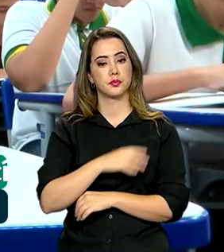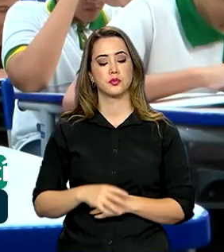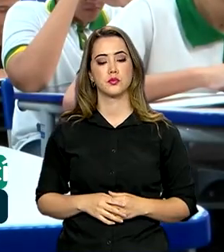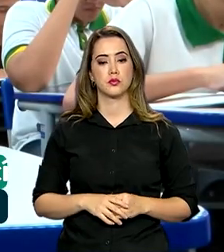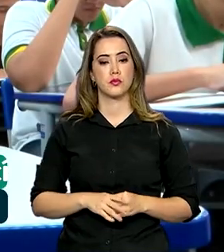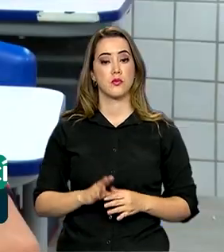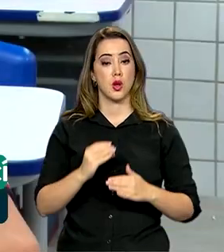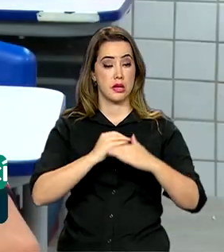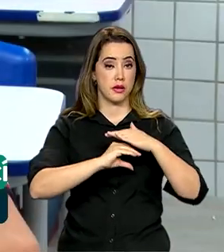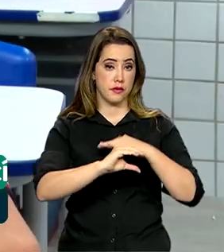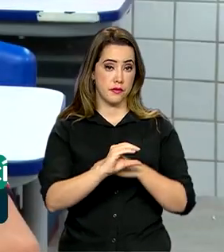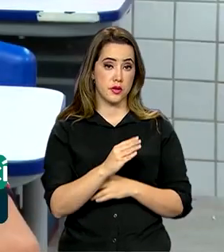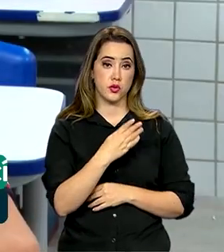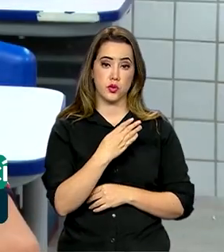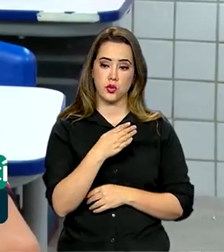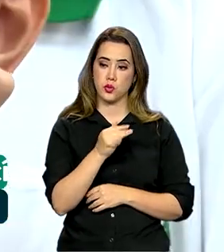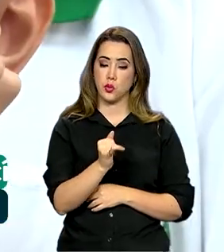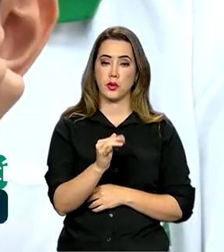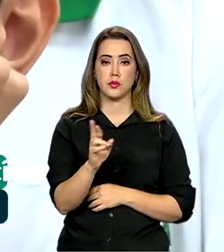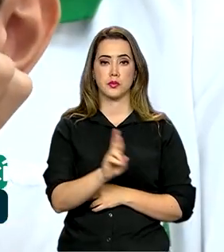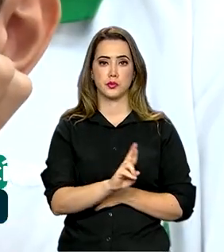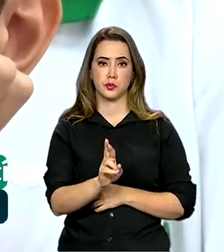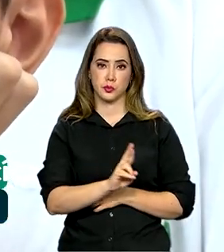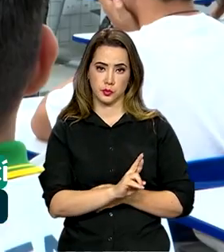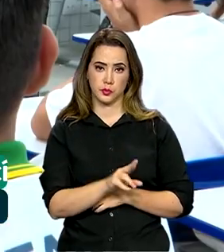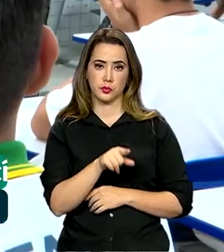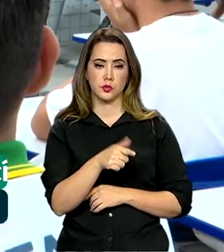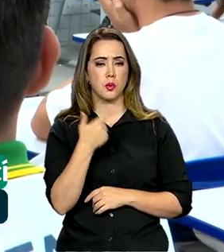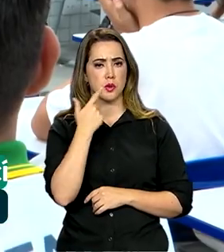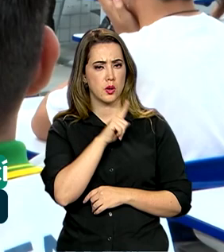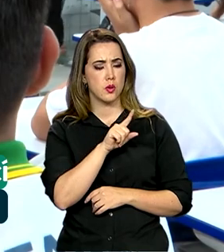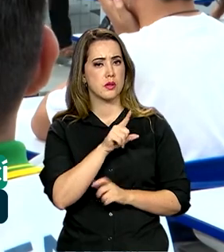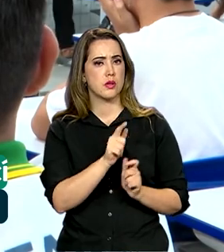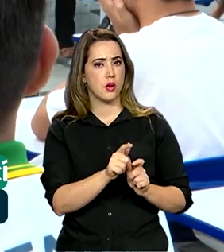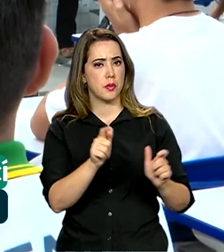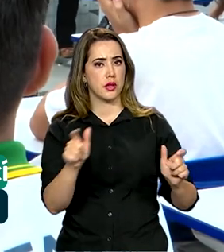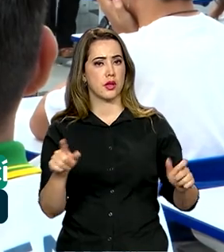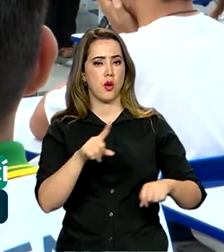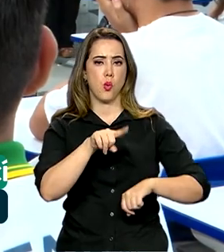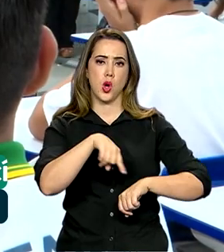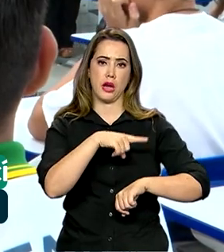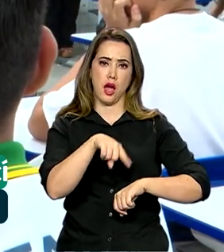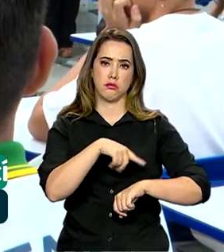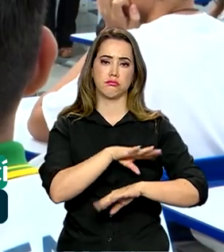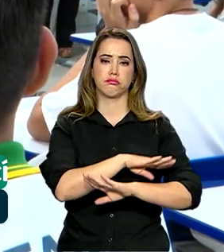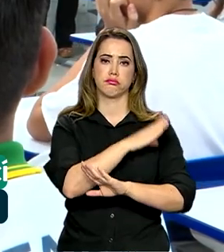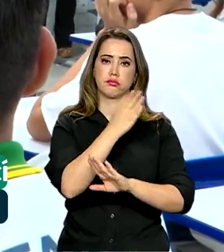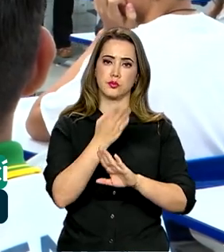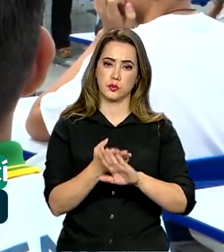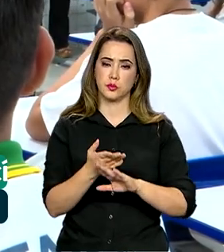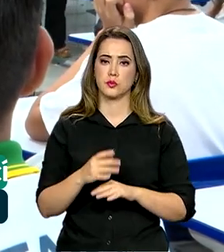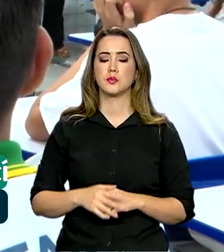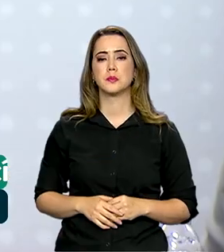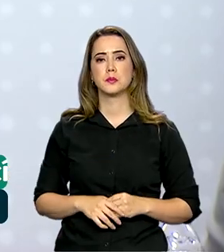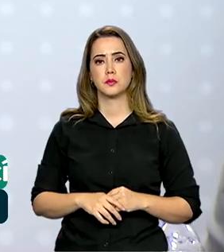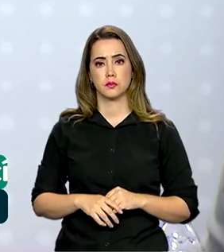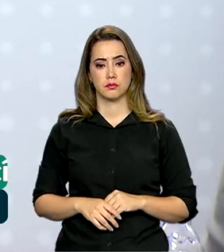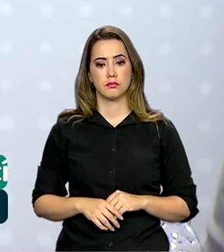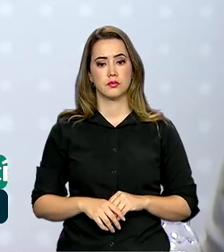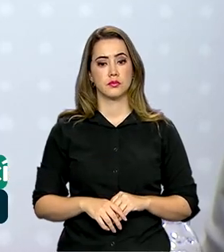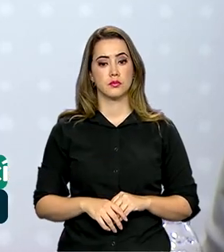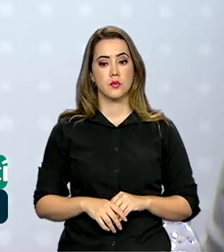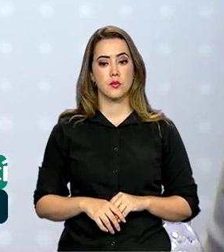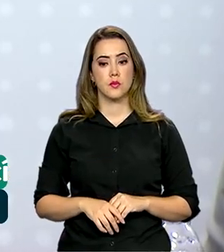Foram investidos 4 bilhões de reais para permitir a expansão da oferta de jornada em tempo integral. Vai